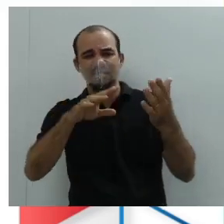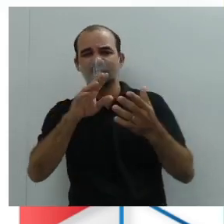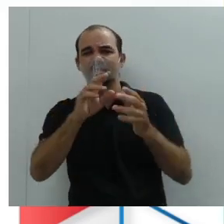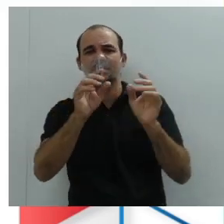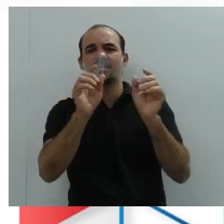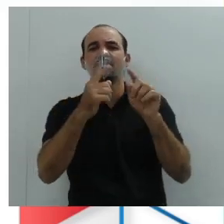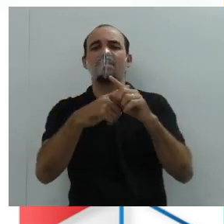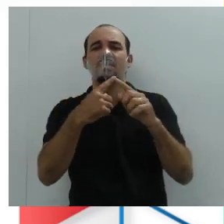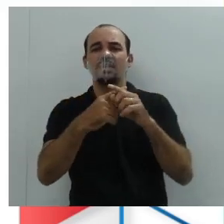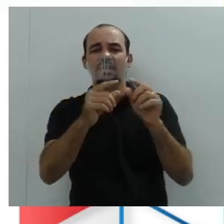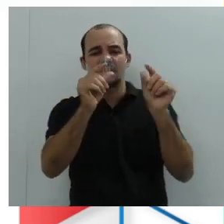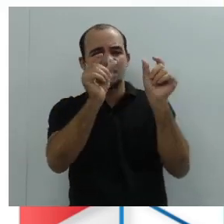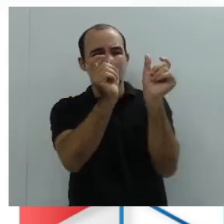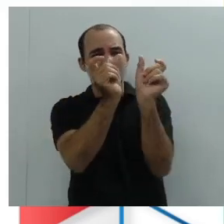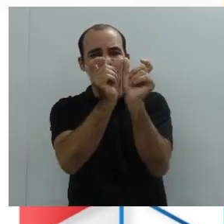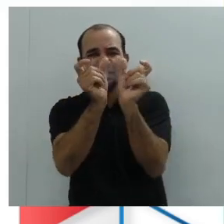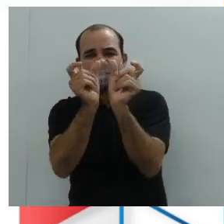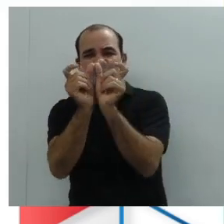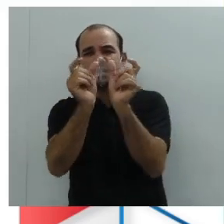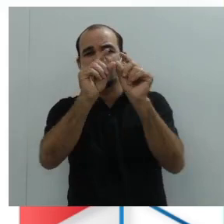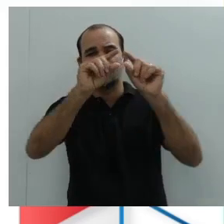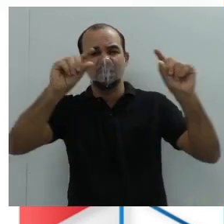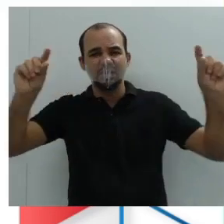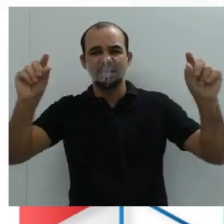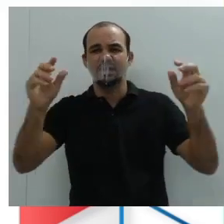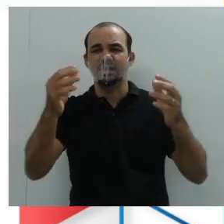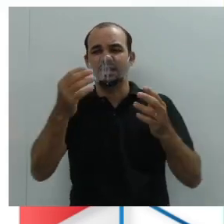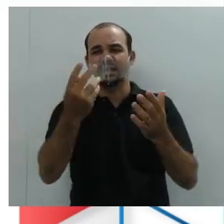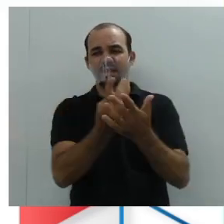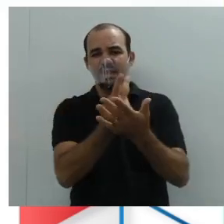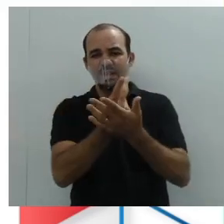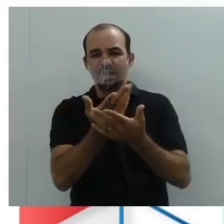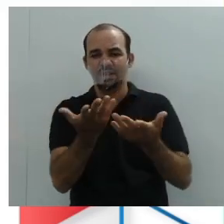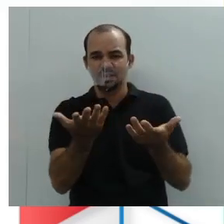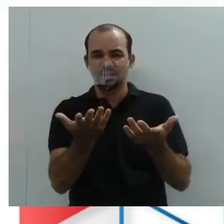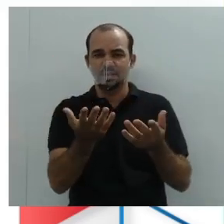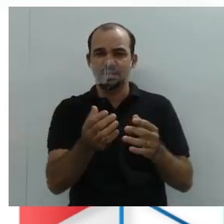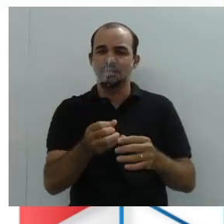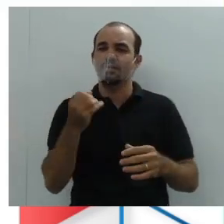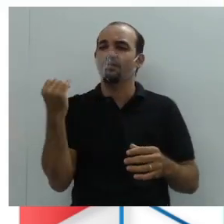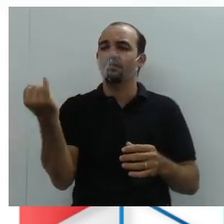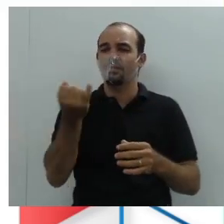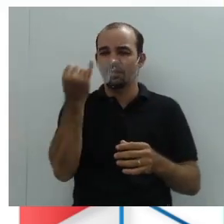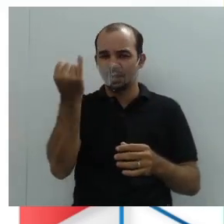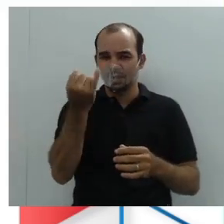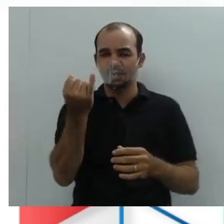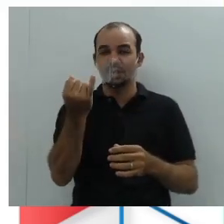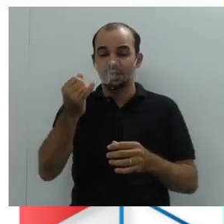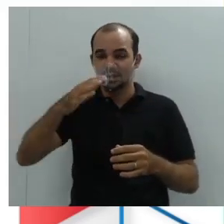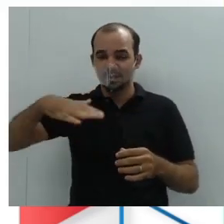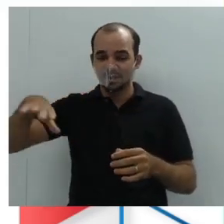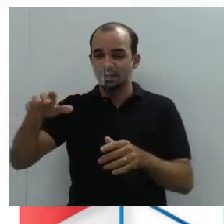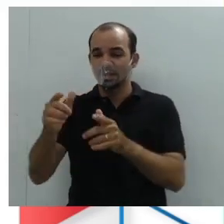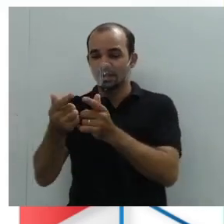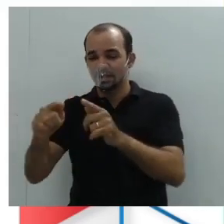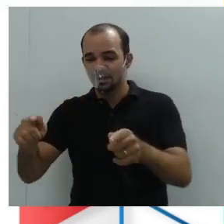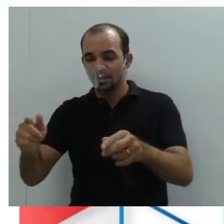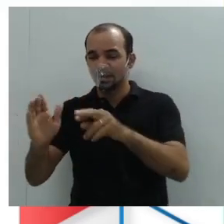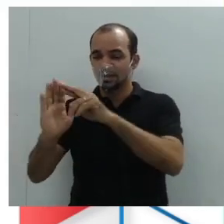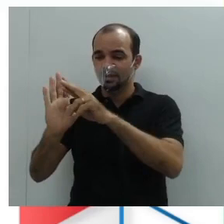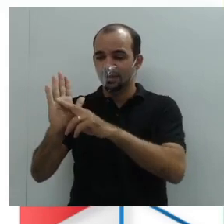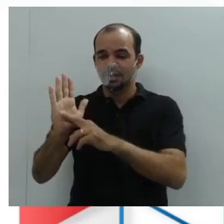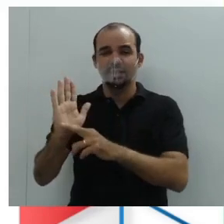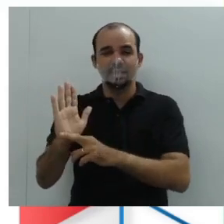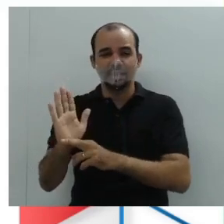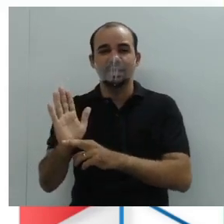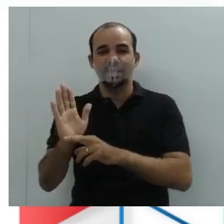Ou seja, é muito importante que a gente saiba sim as regras gramaticais. Mas mais do que isso, a gente tenha a